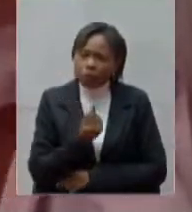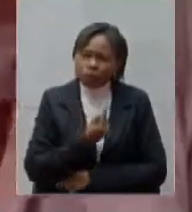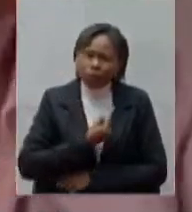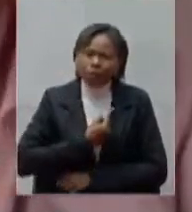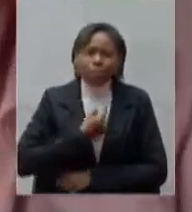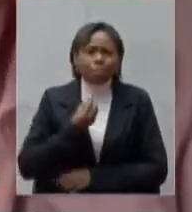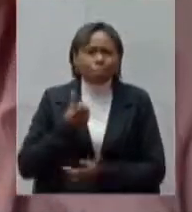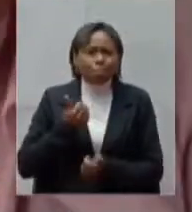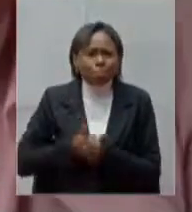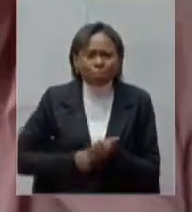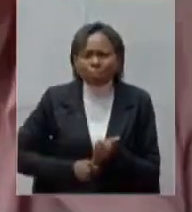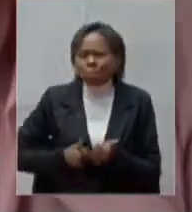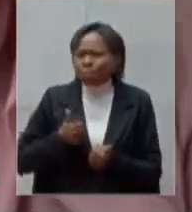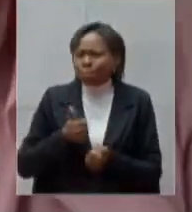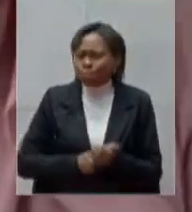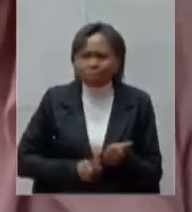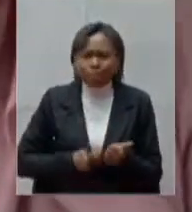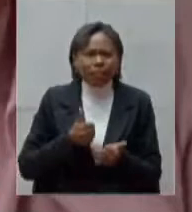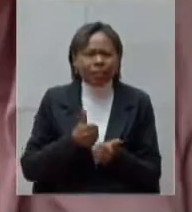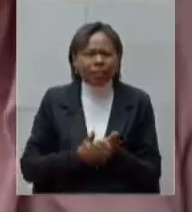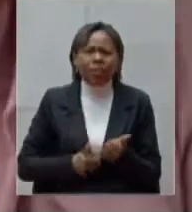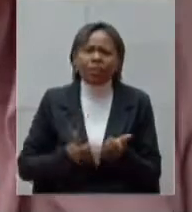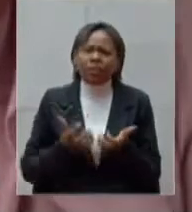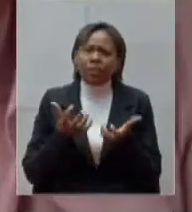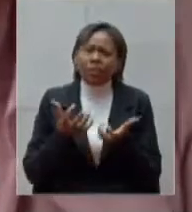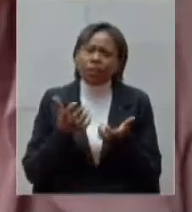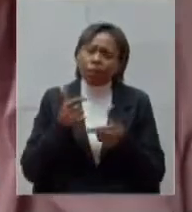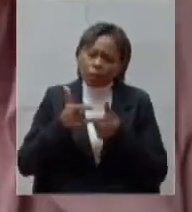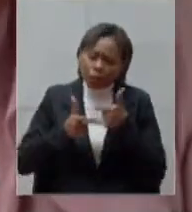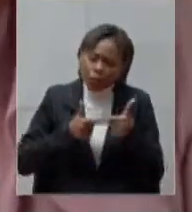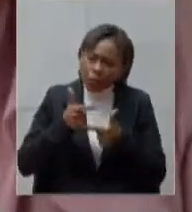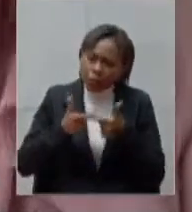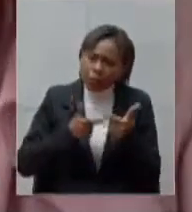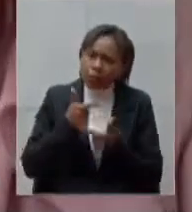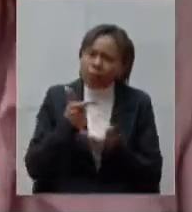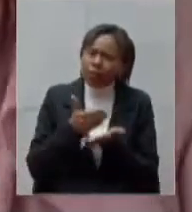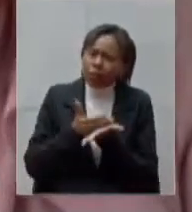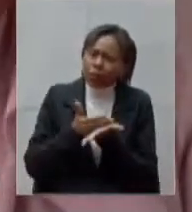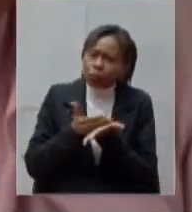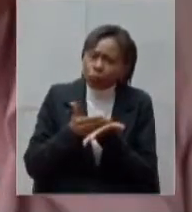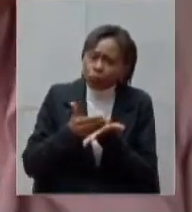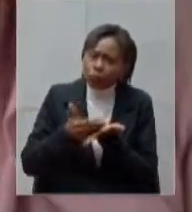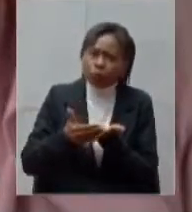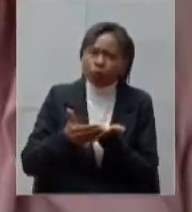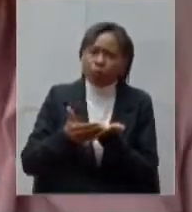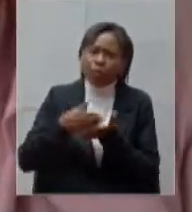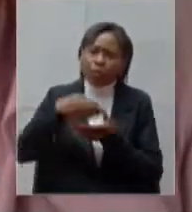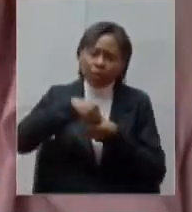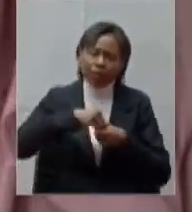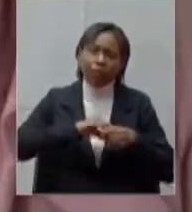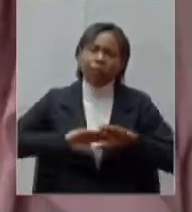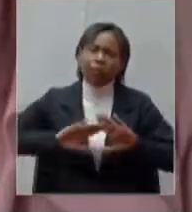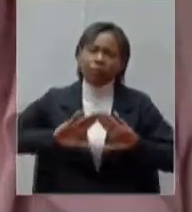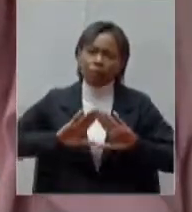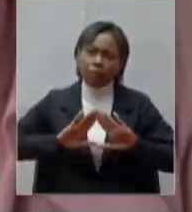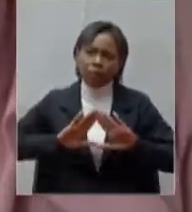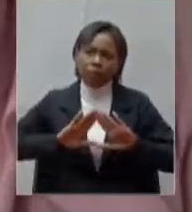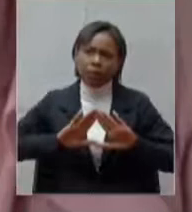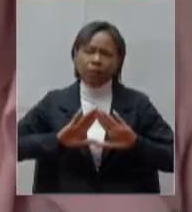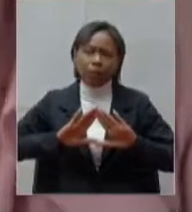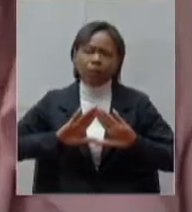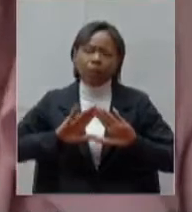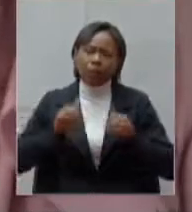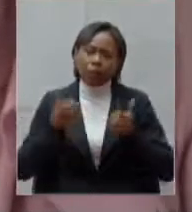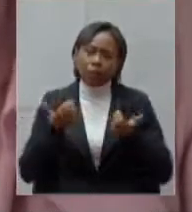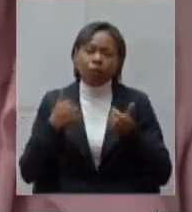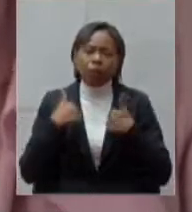aí iniciar os trabalhos aí na assembleia então quero